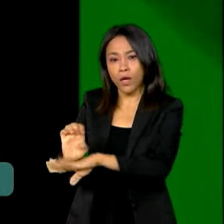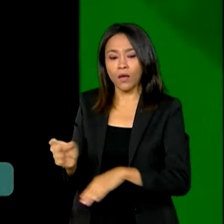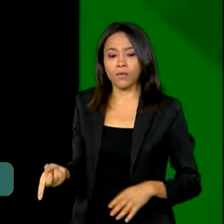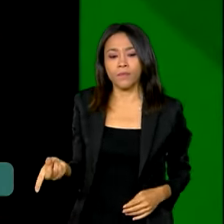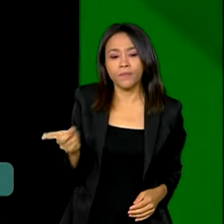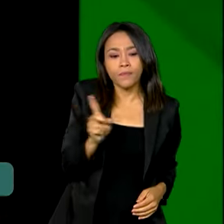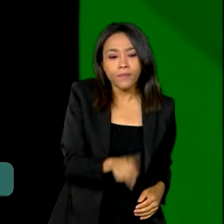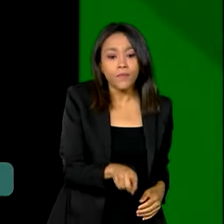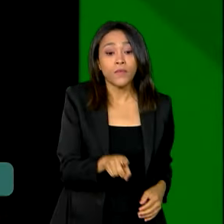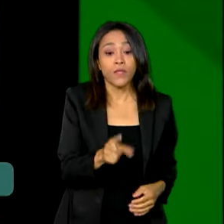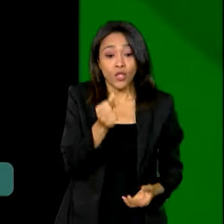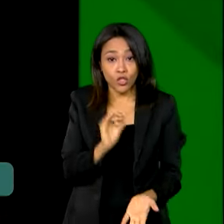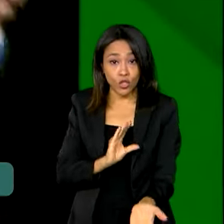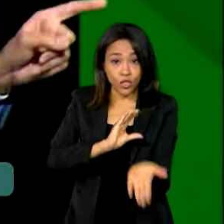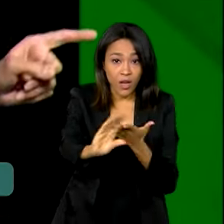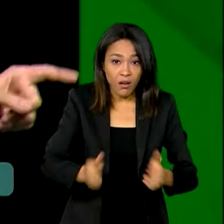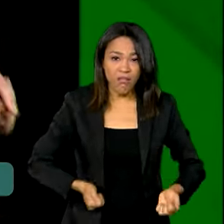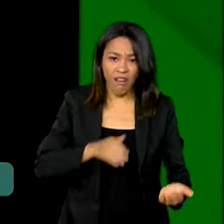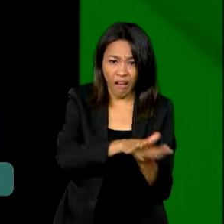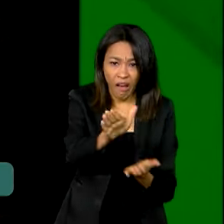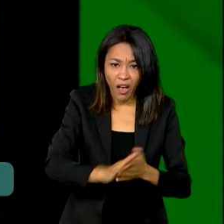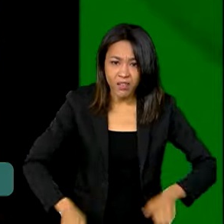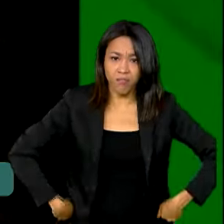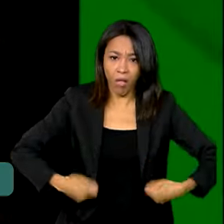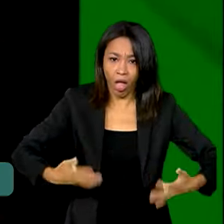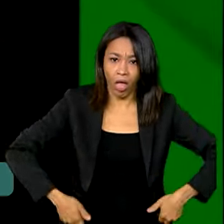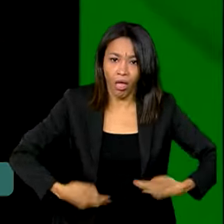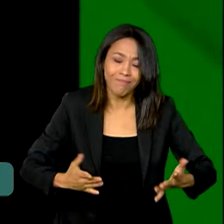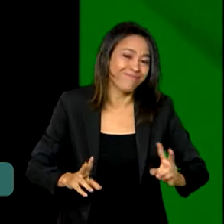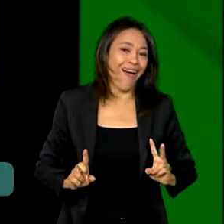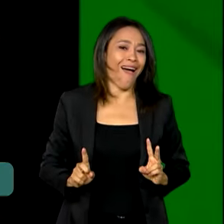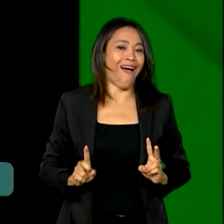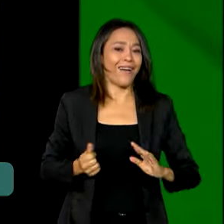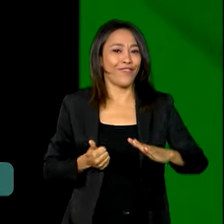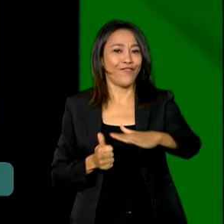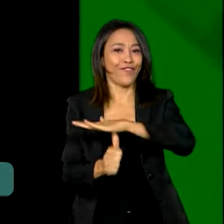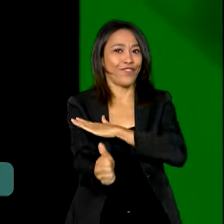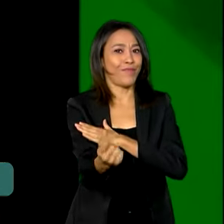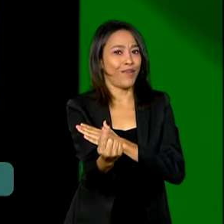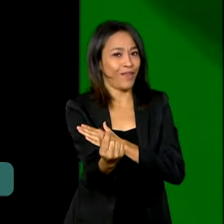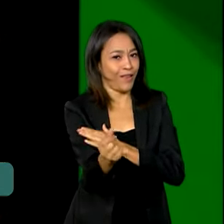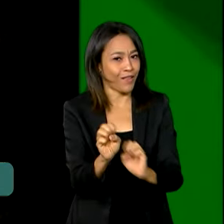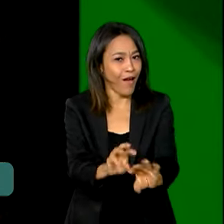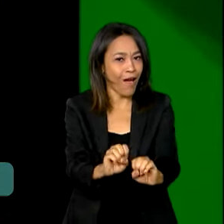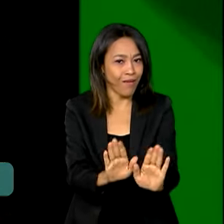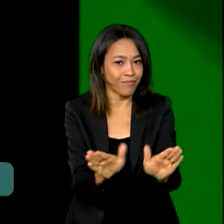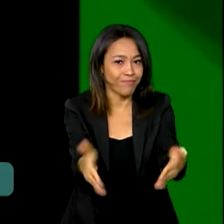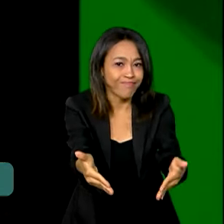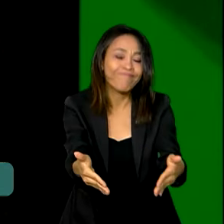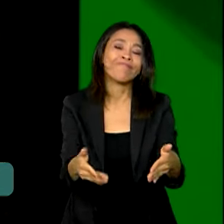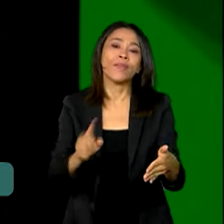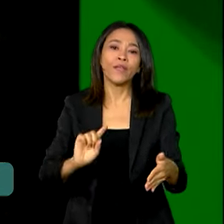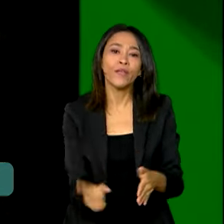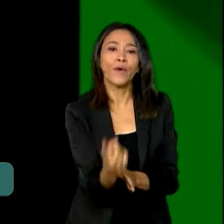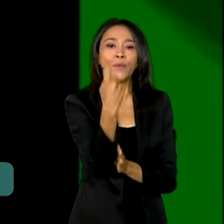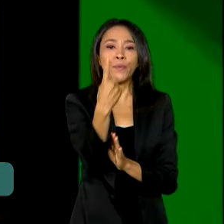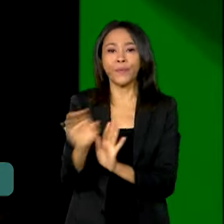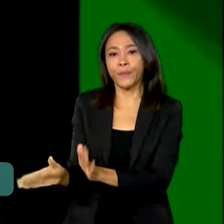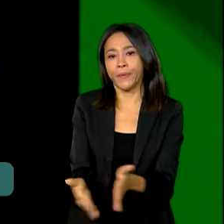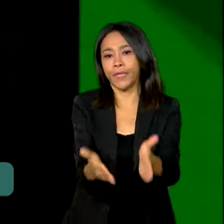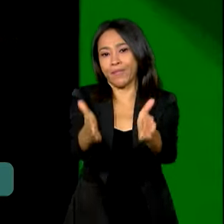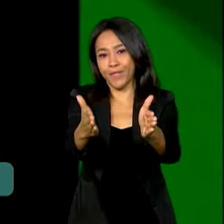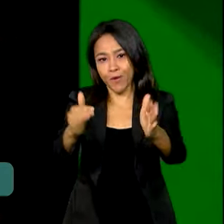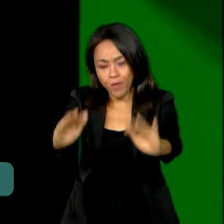Recurso da educação não é gasto, como o presidente diz, é investimento. E o único caminho que o país tem para construir soberania,